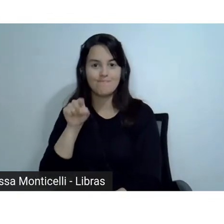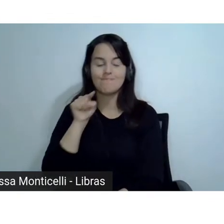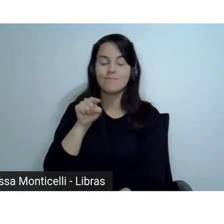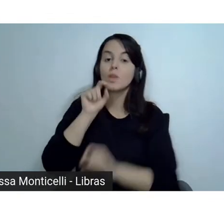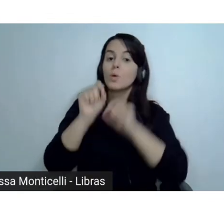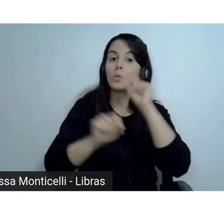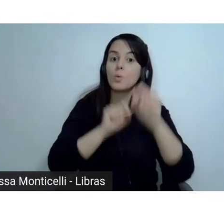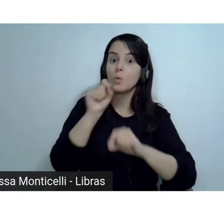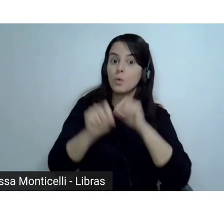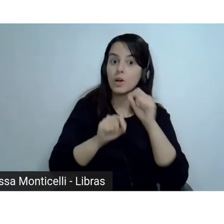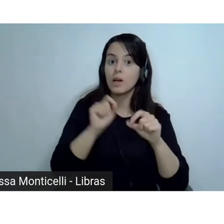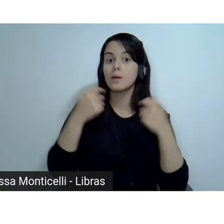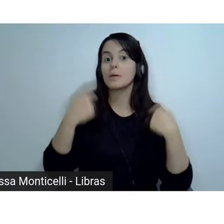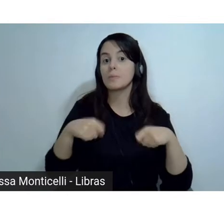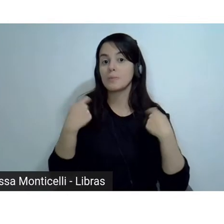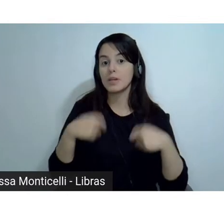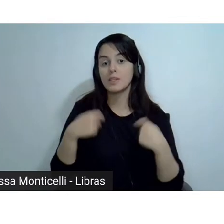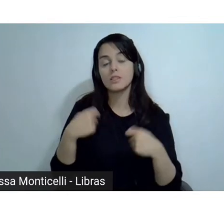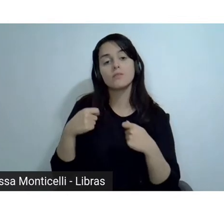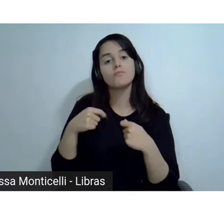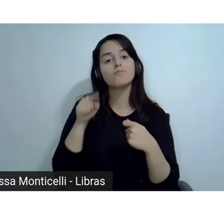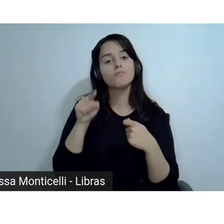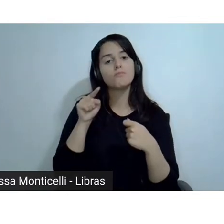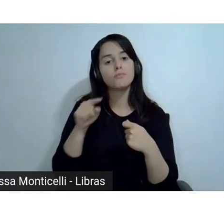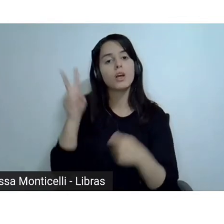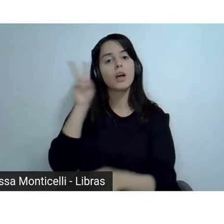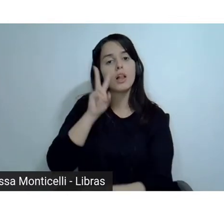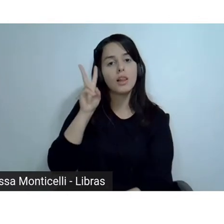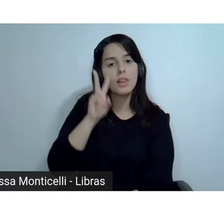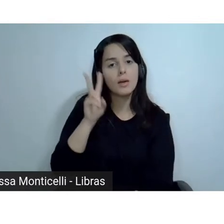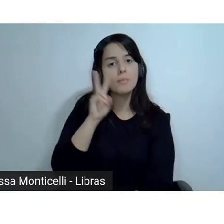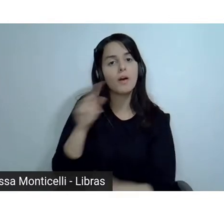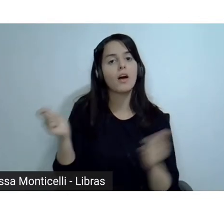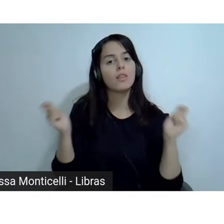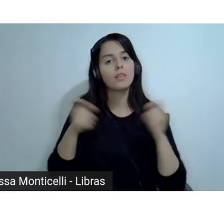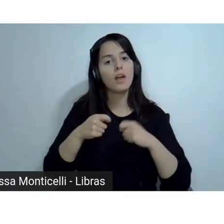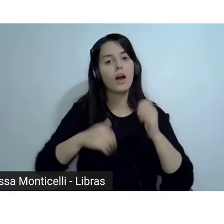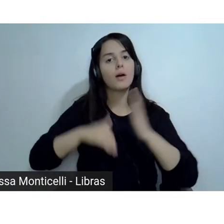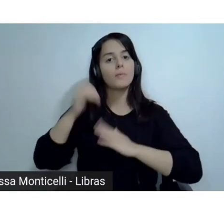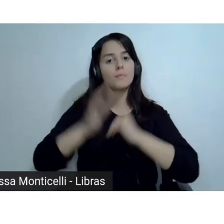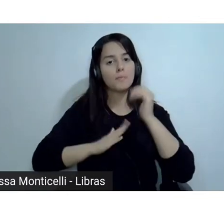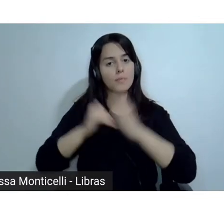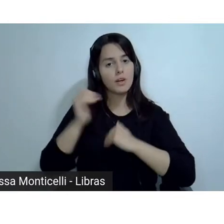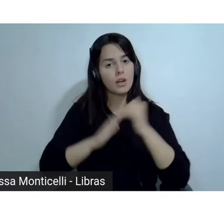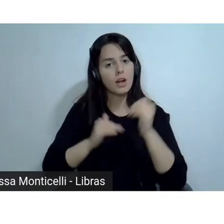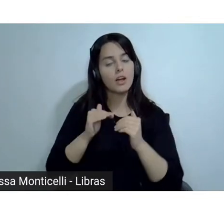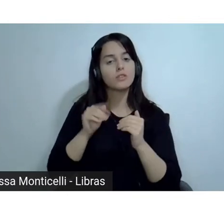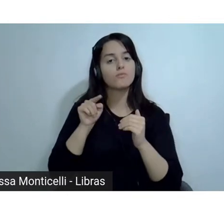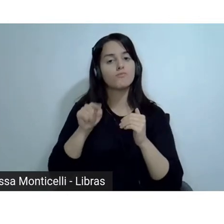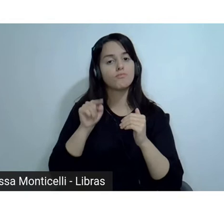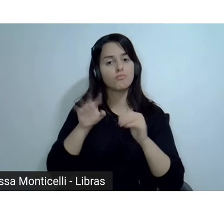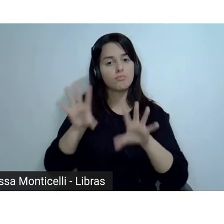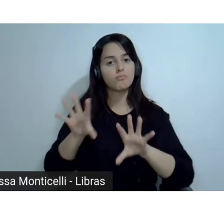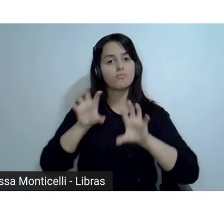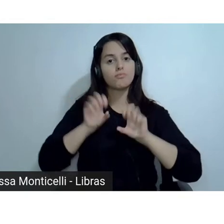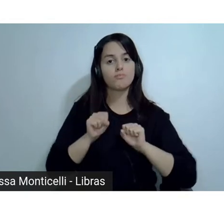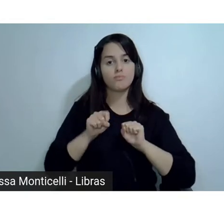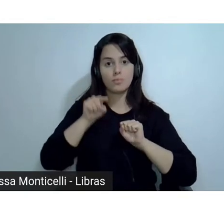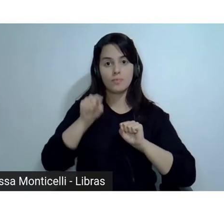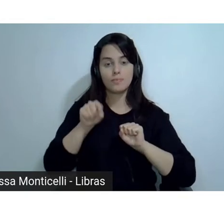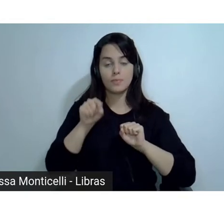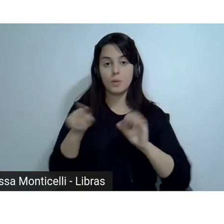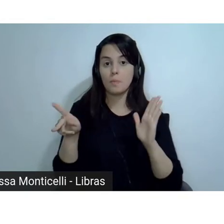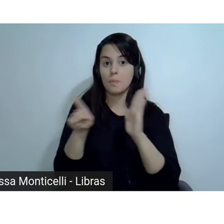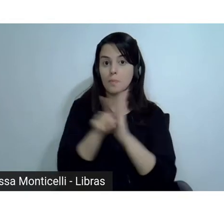reforçarem a recuperação das habilidades e competências que ficaram frágeis nesta etapa de ensino, né?